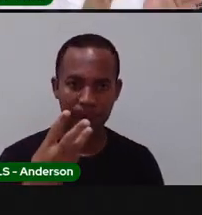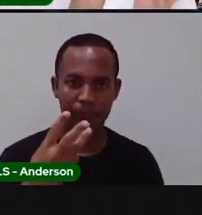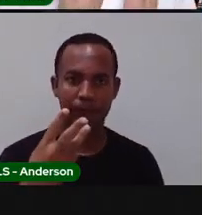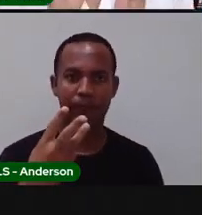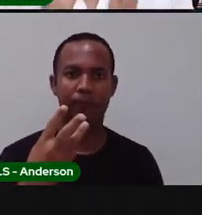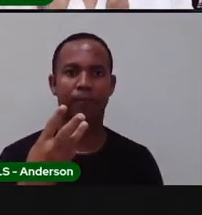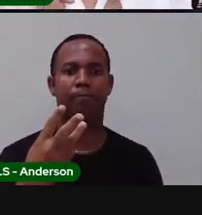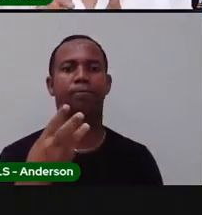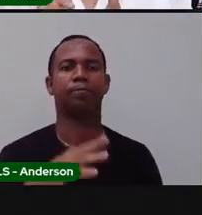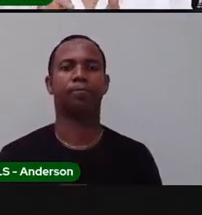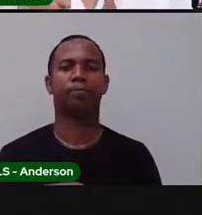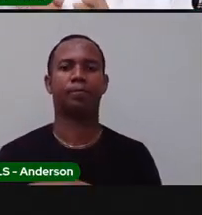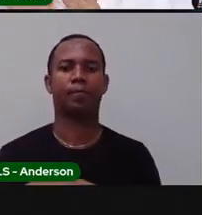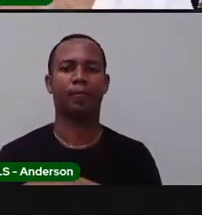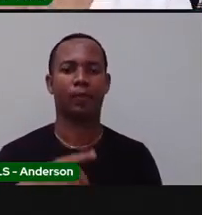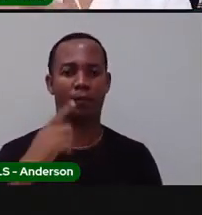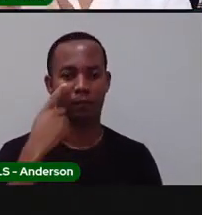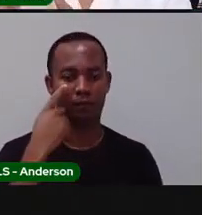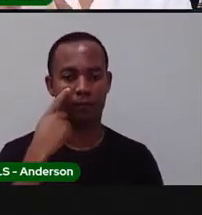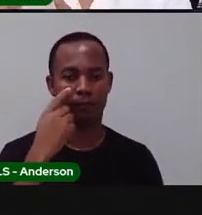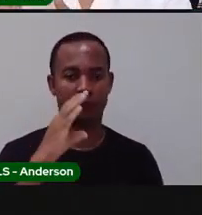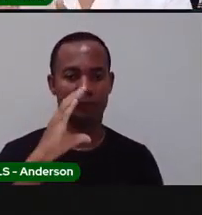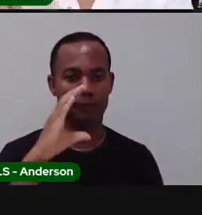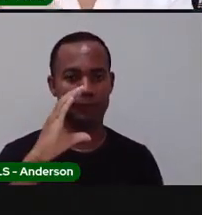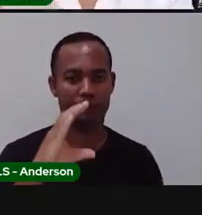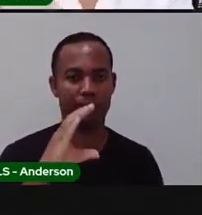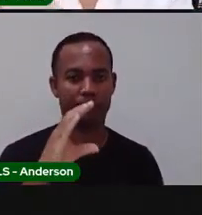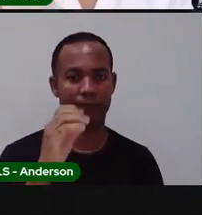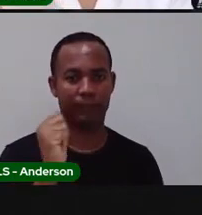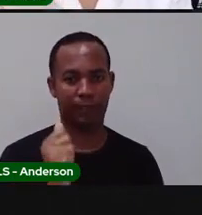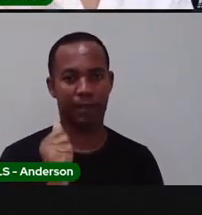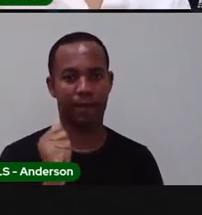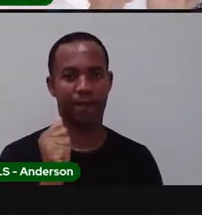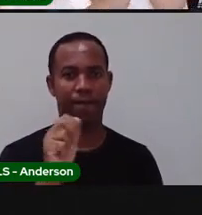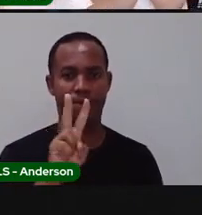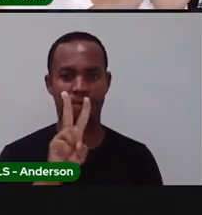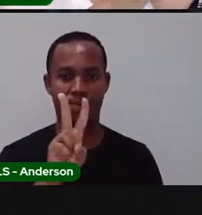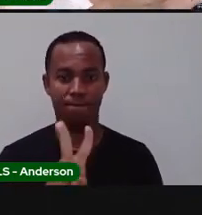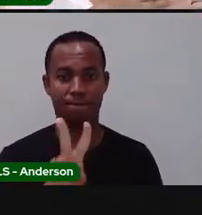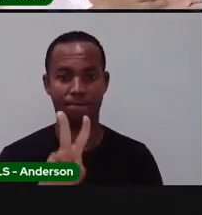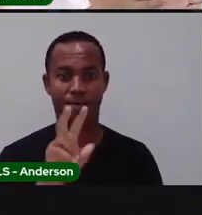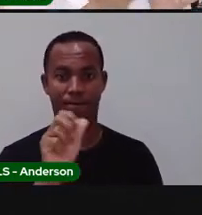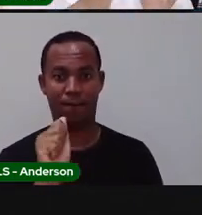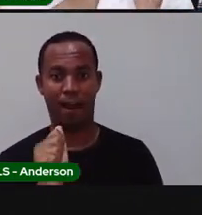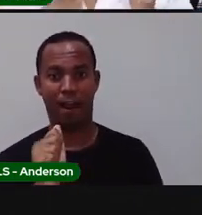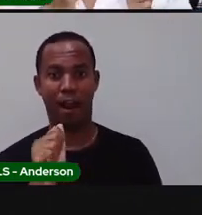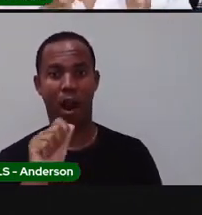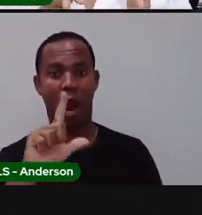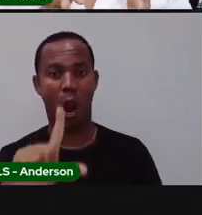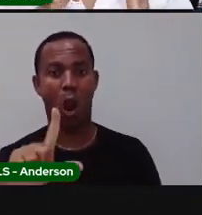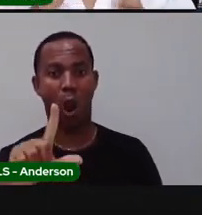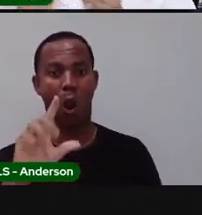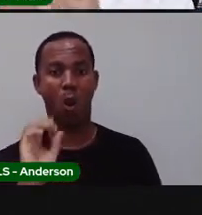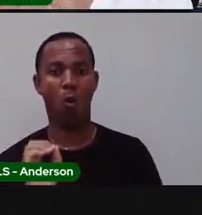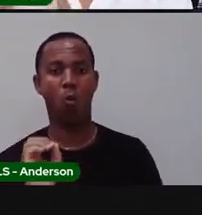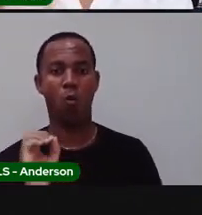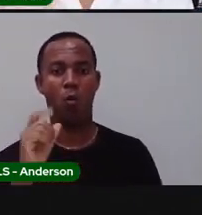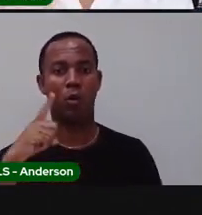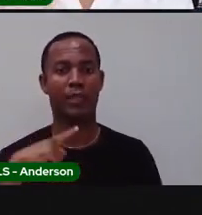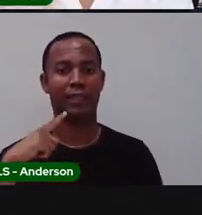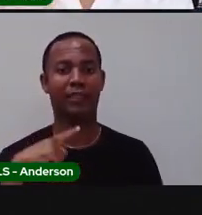Cá. Vá. Lô. De novo. Cá. Vá.